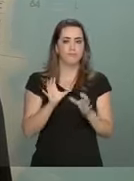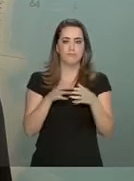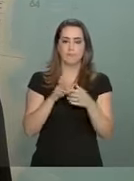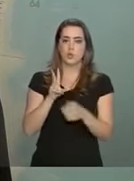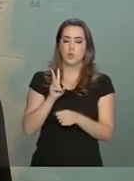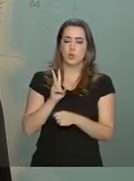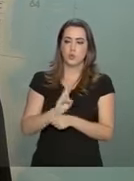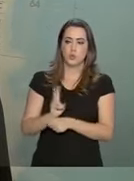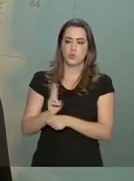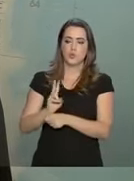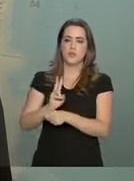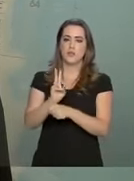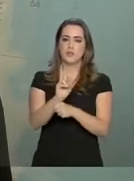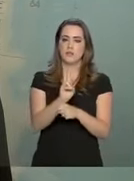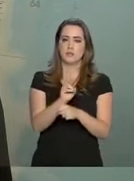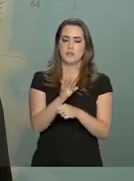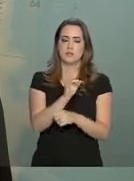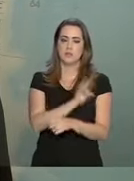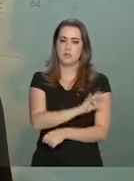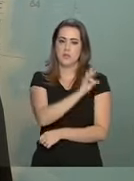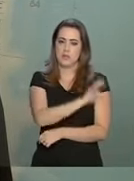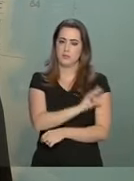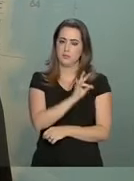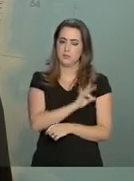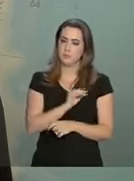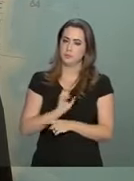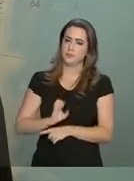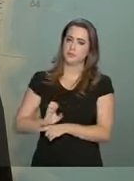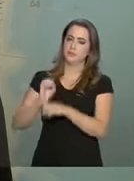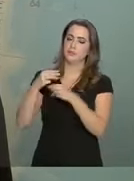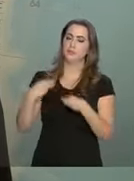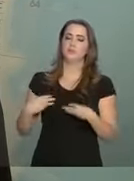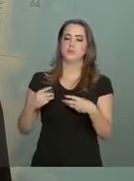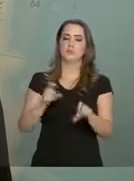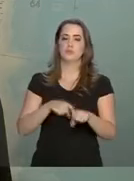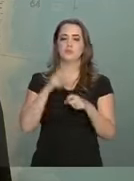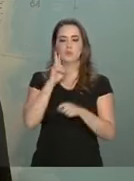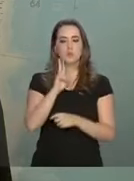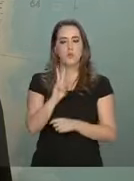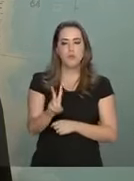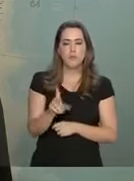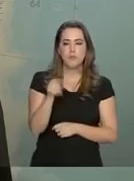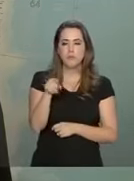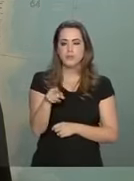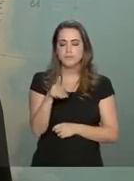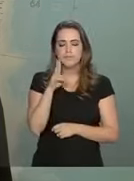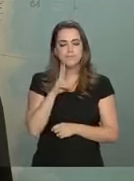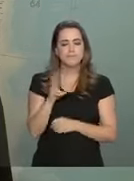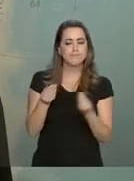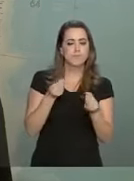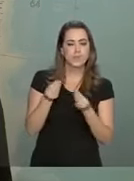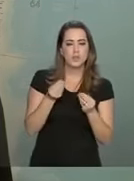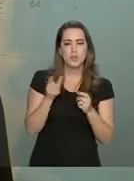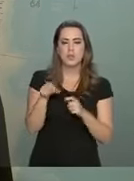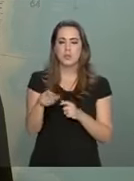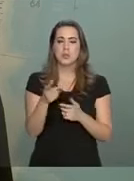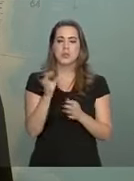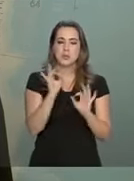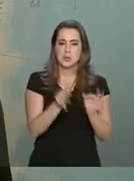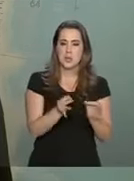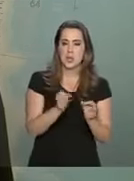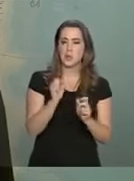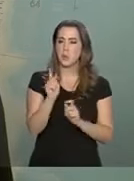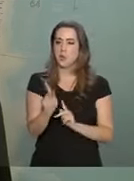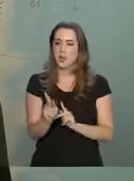superintendências, nos serviços técnicos, nos estados do Ministério da Agricultura, irão avaliar essa composição em relação a essa denominação, essa marca,